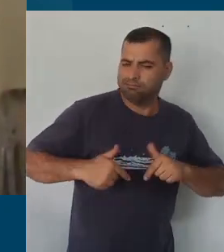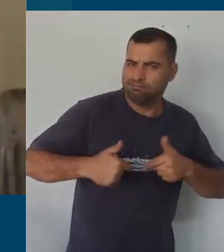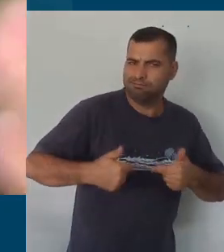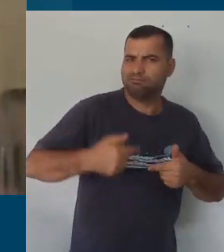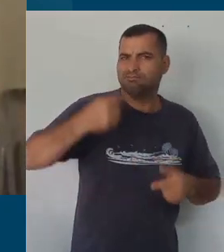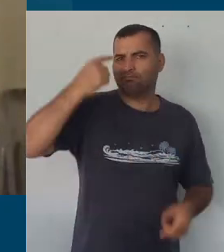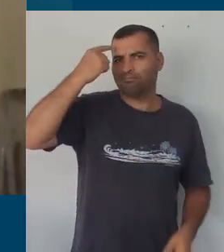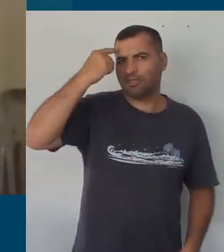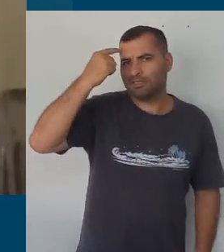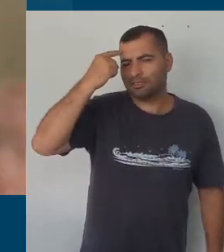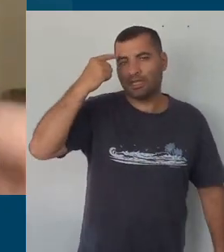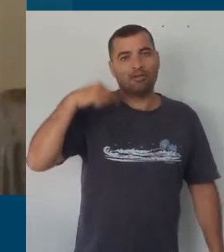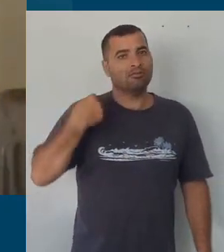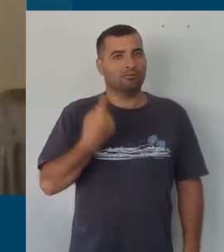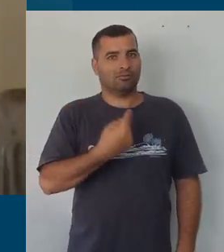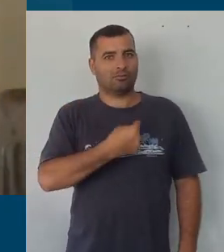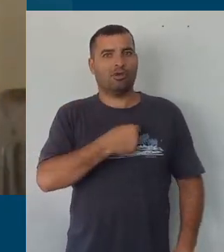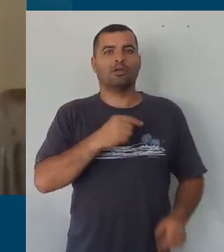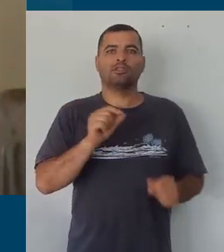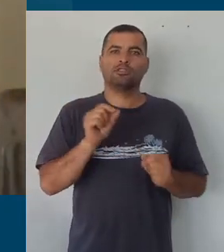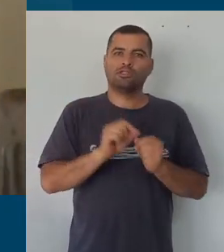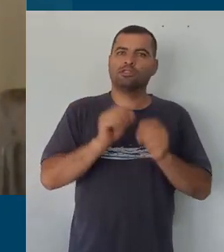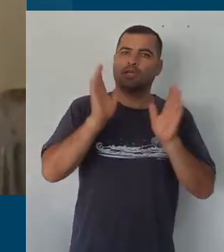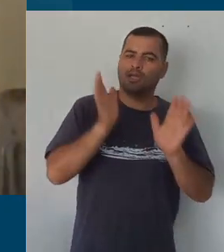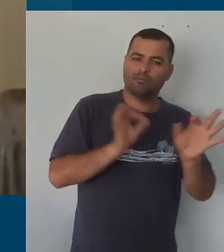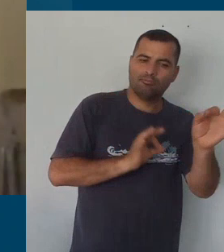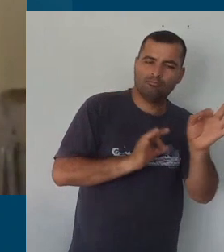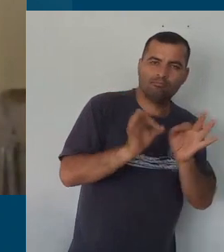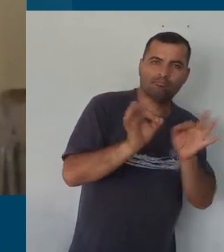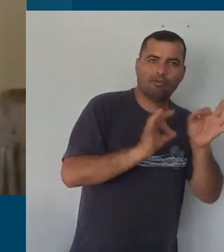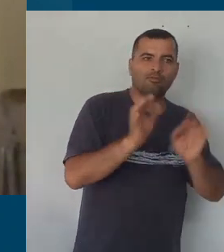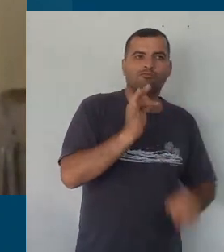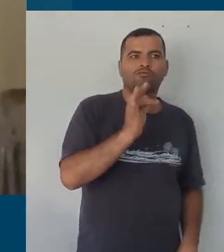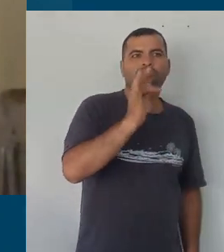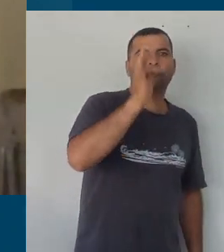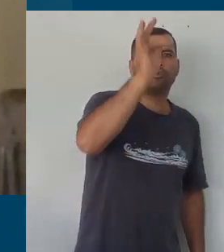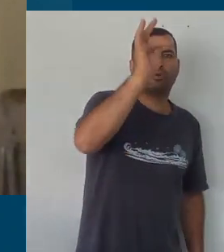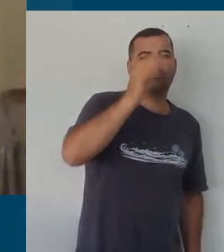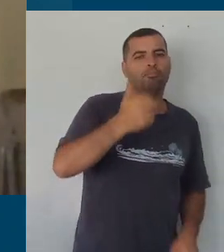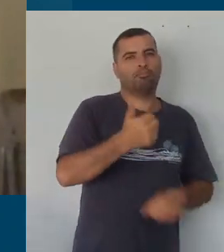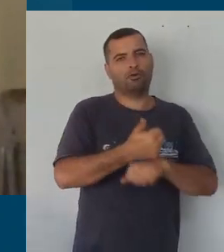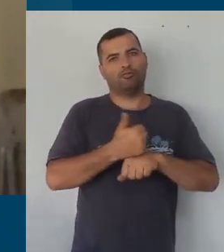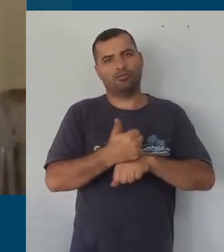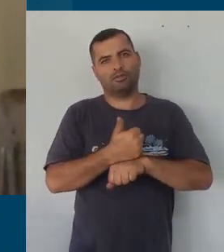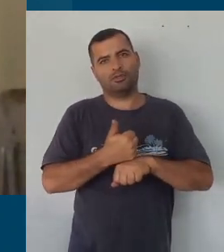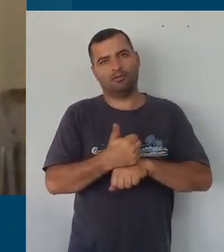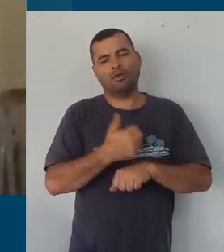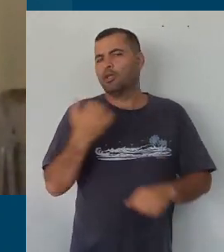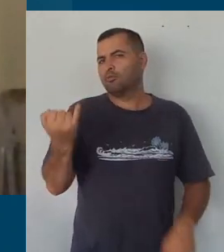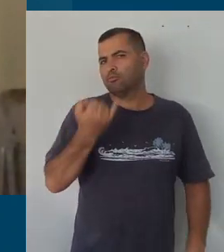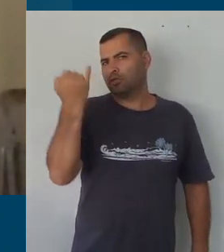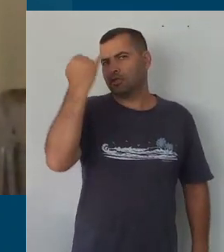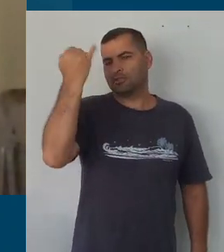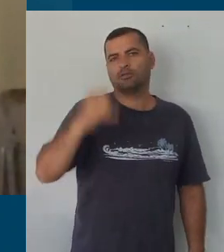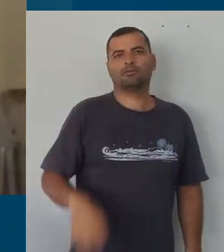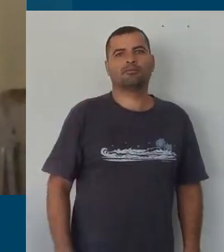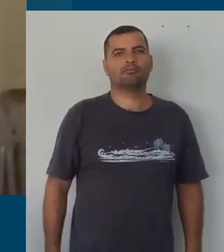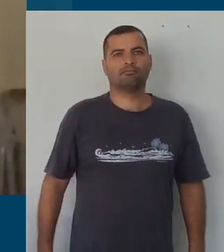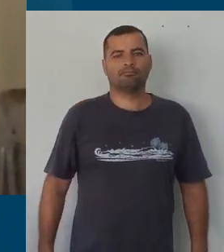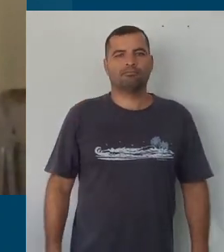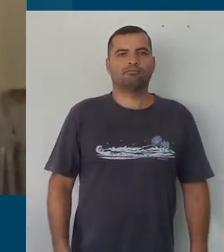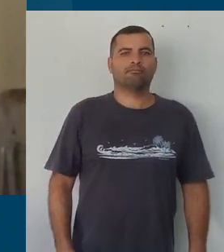daquilo que nós mesmos projetamos enquanto profissionais. Isso é fundamentalmente importante. Achei a frase pertinente.